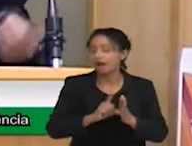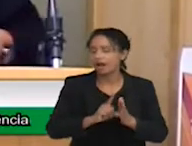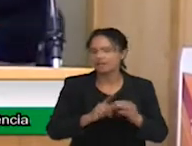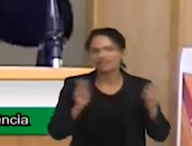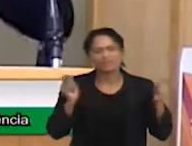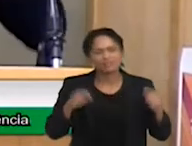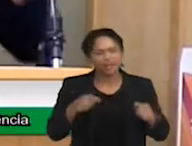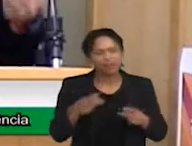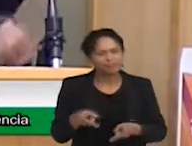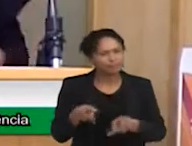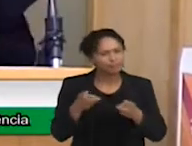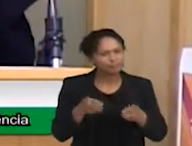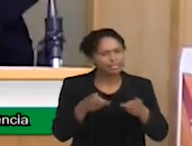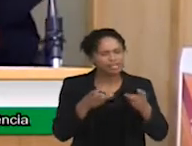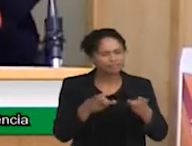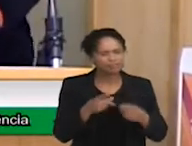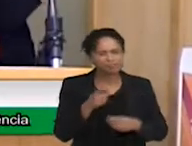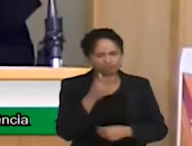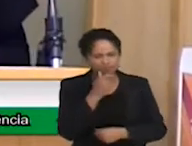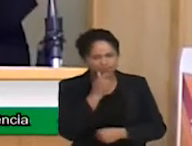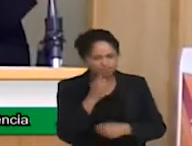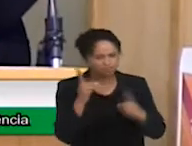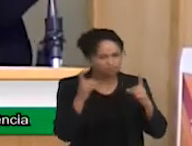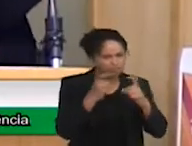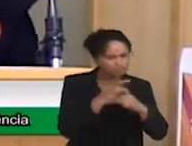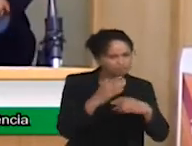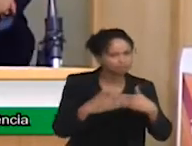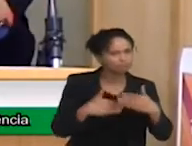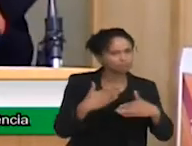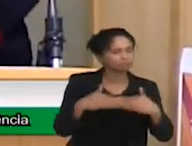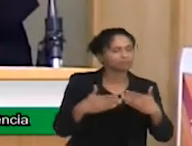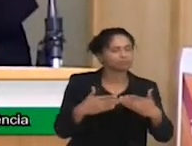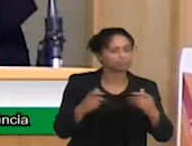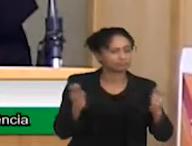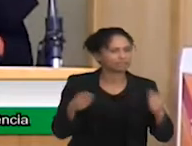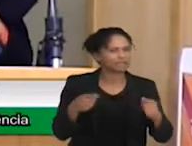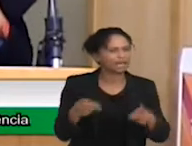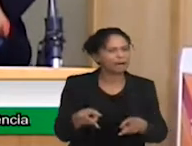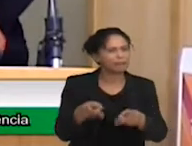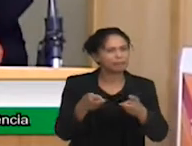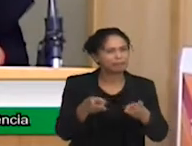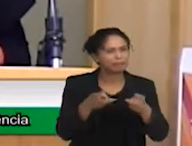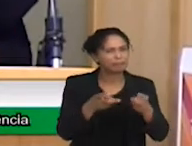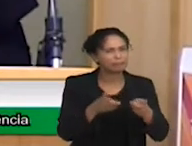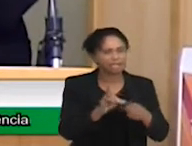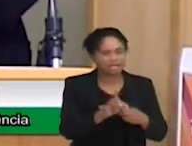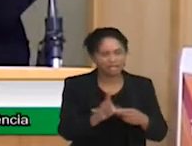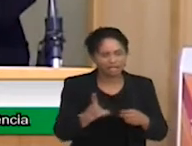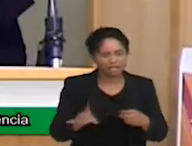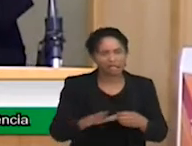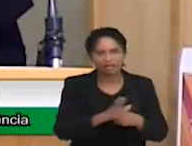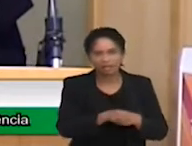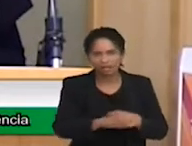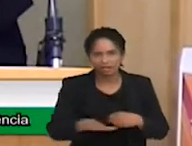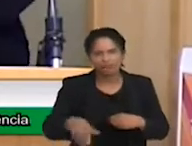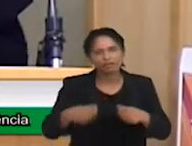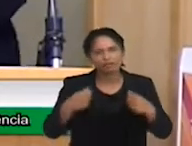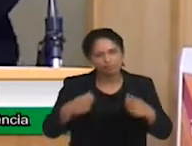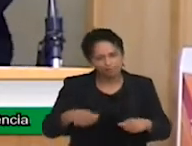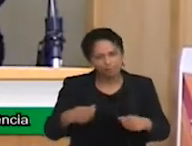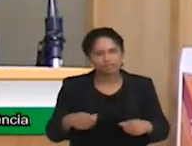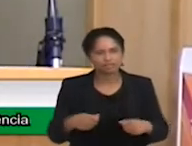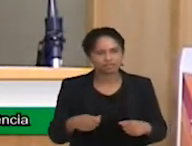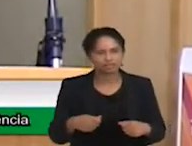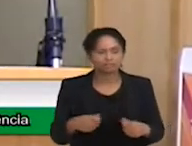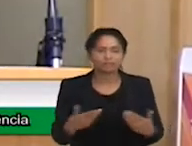atipicidade ou dificuldades nesse desenvolvimento. A gente tem marcos, a gente tem escalas que têm que ser respeitadas. Eu